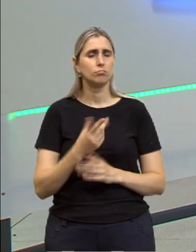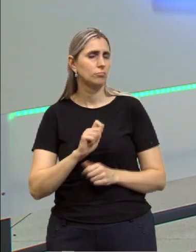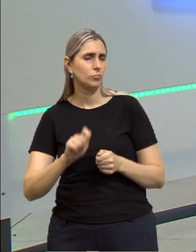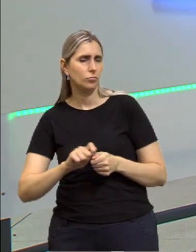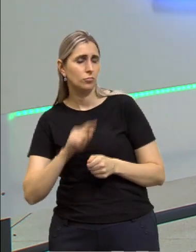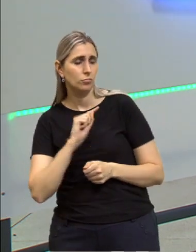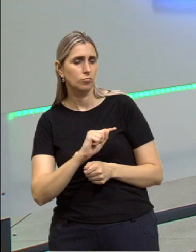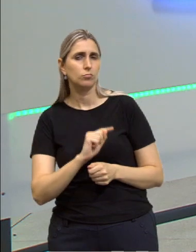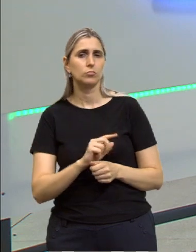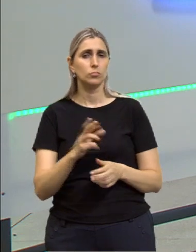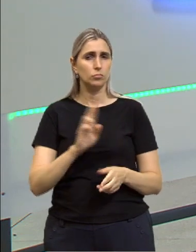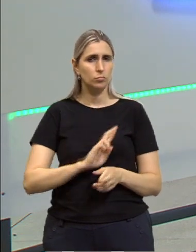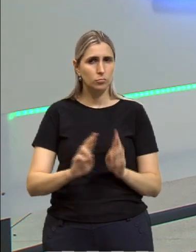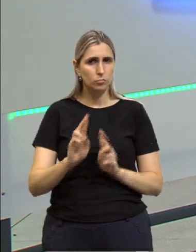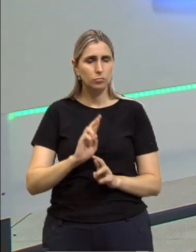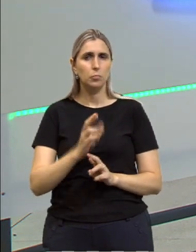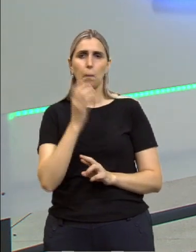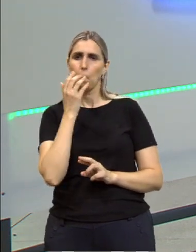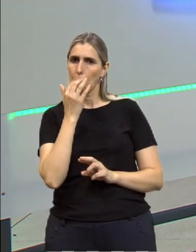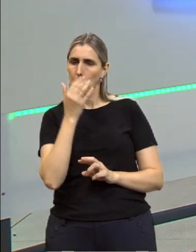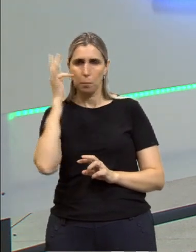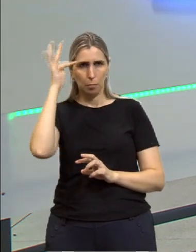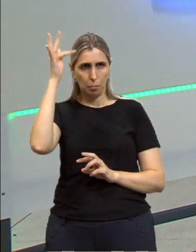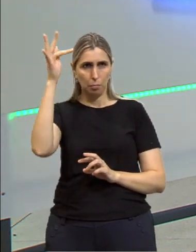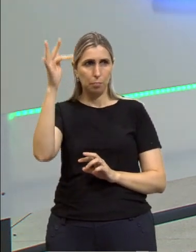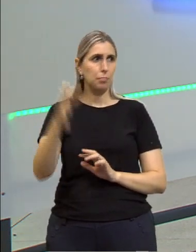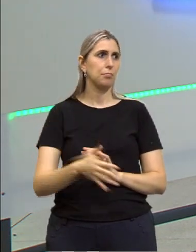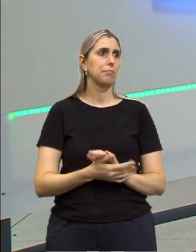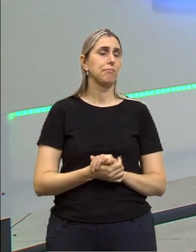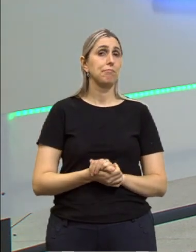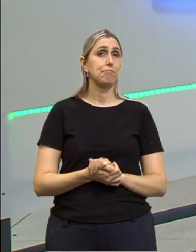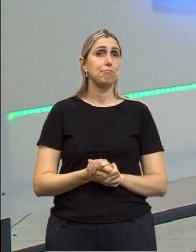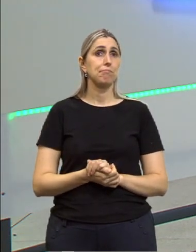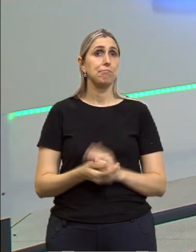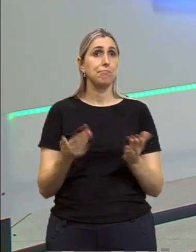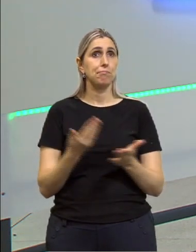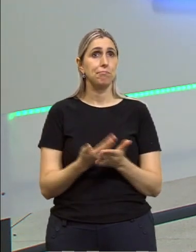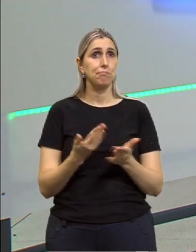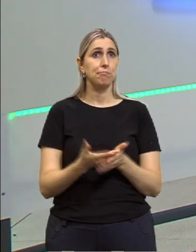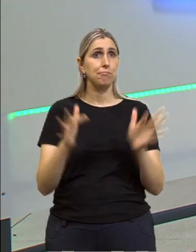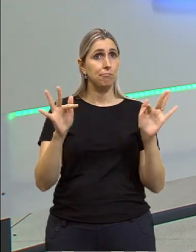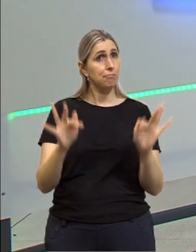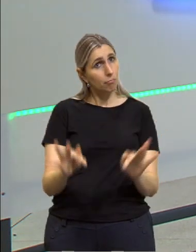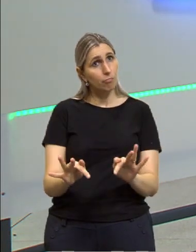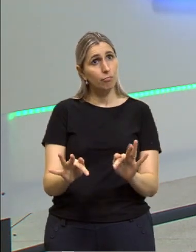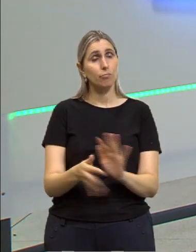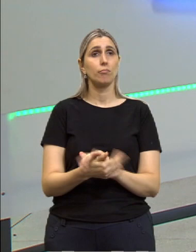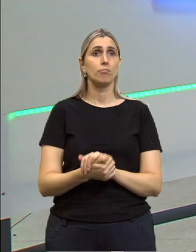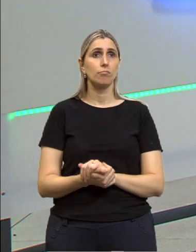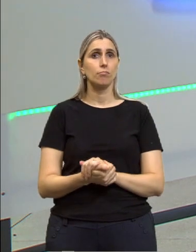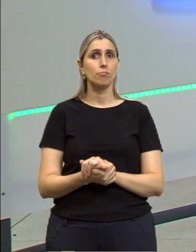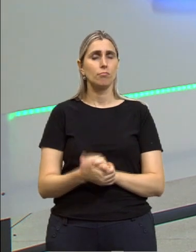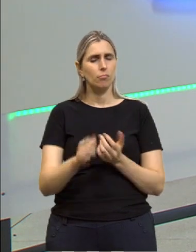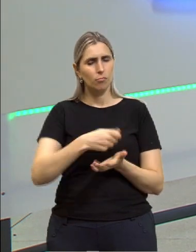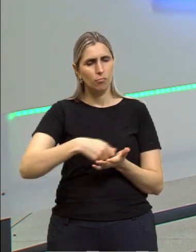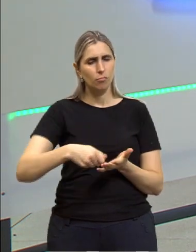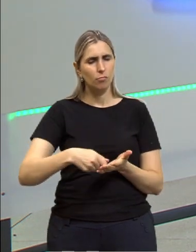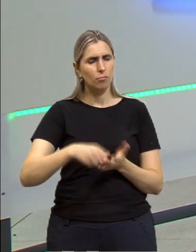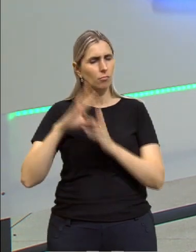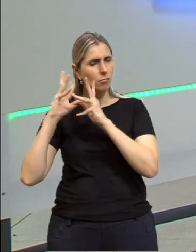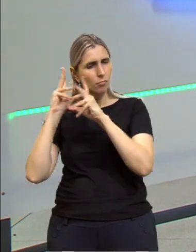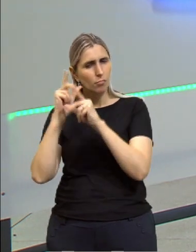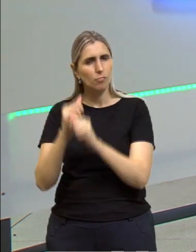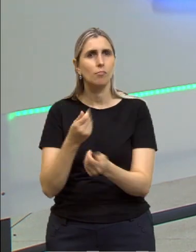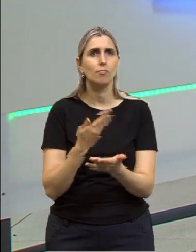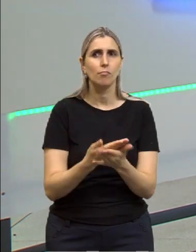fazer isso, segundo Nietzsche. Galerinha, nossa aula de filosofia chegou ao fim, então tome notas, revisa as